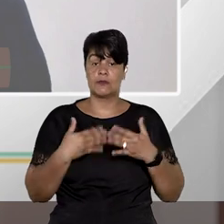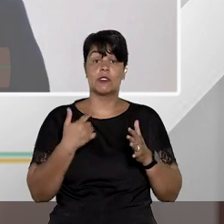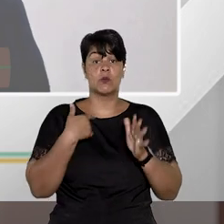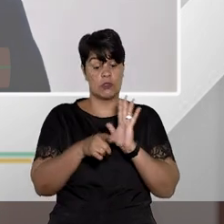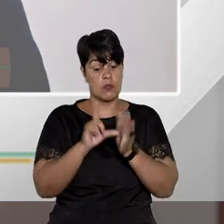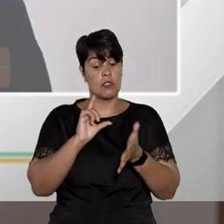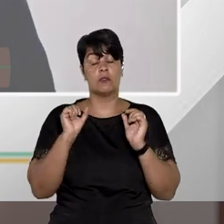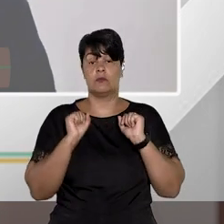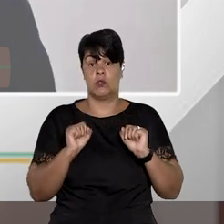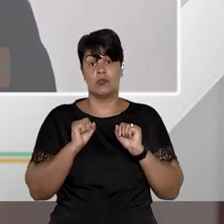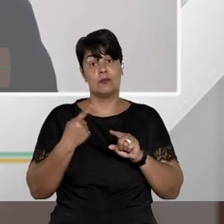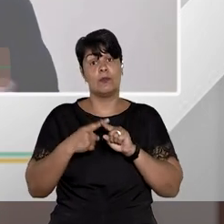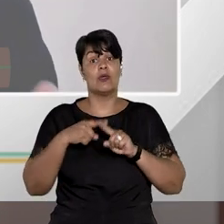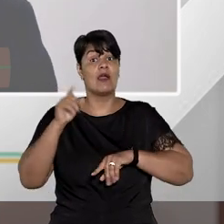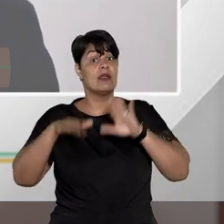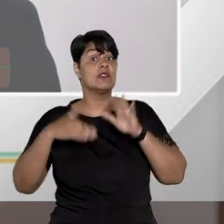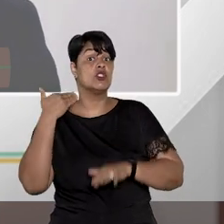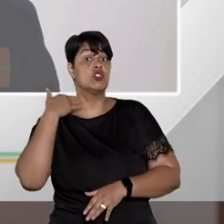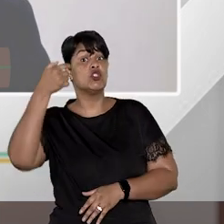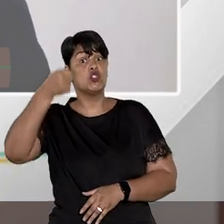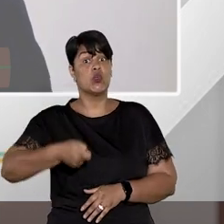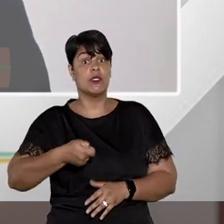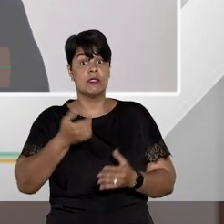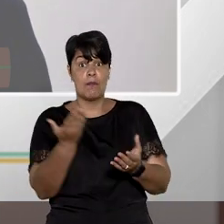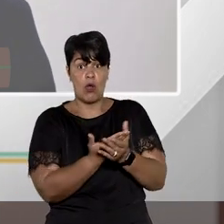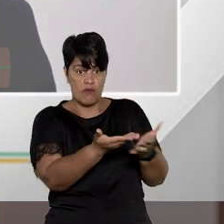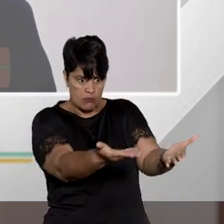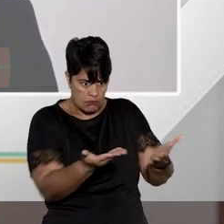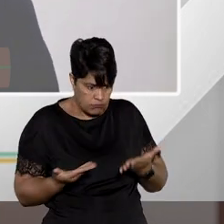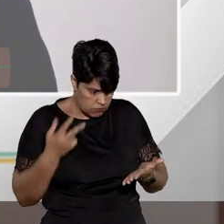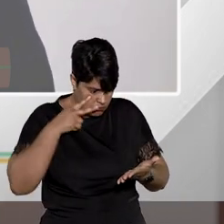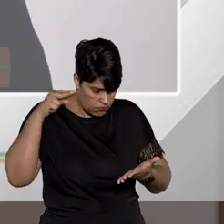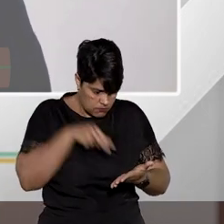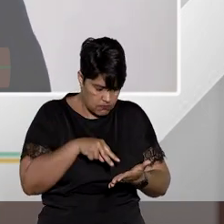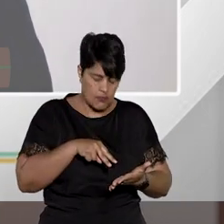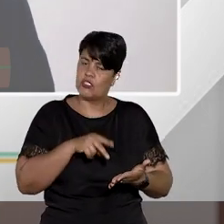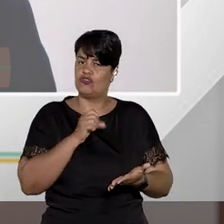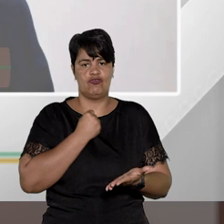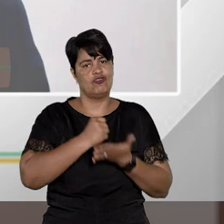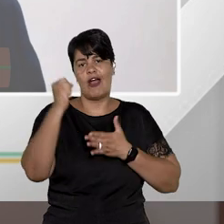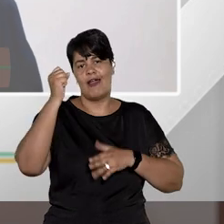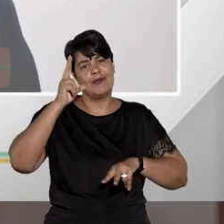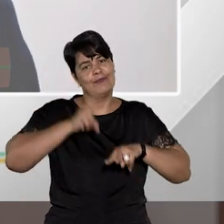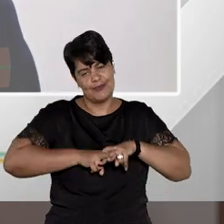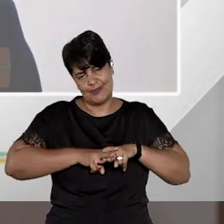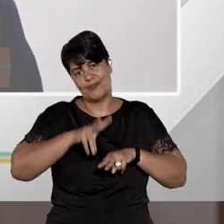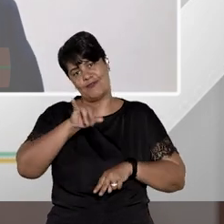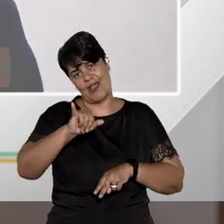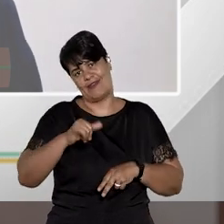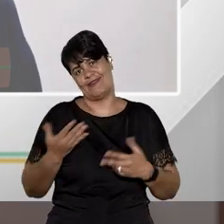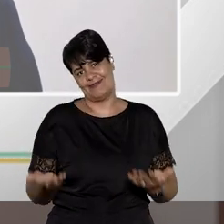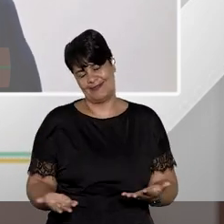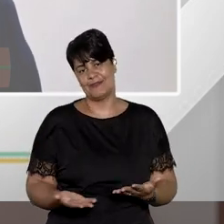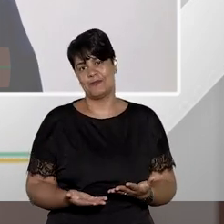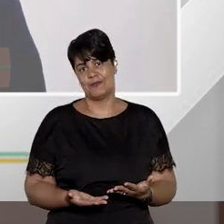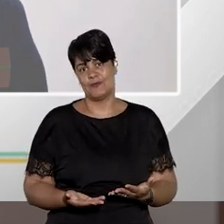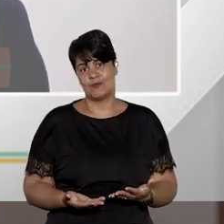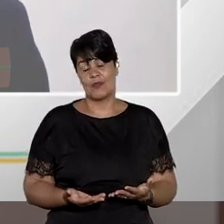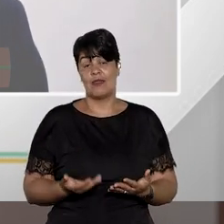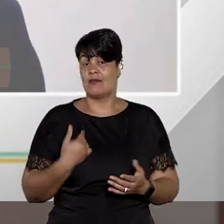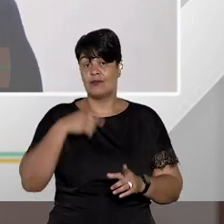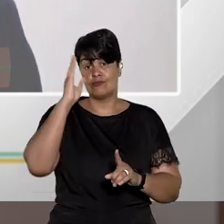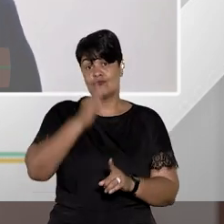tendo acesso àquela prova forma o convencimento e vai ensejar a condenação da pessoa então